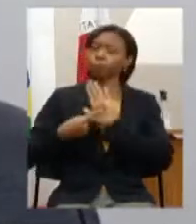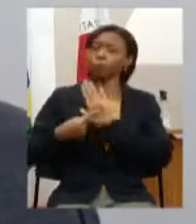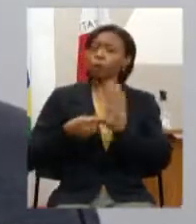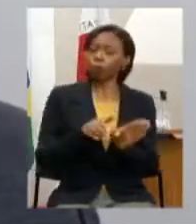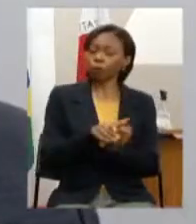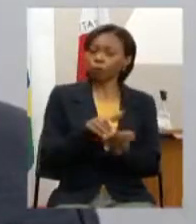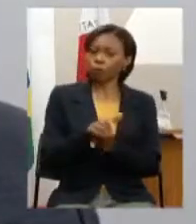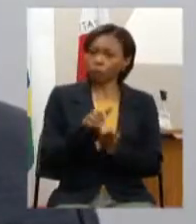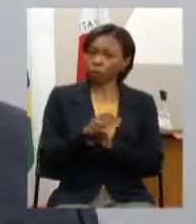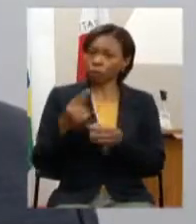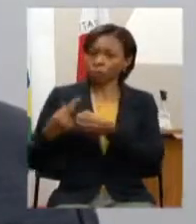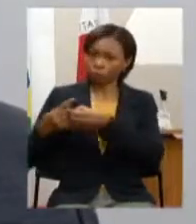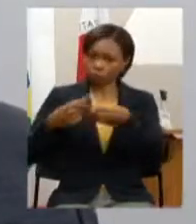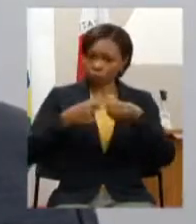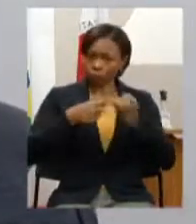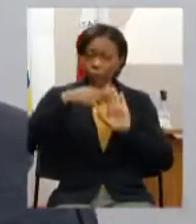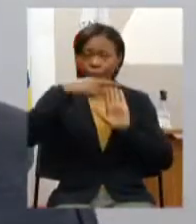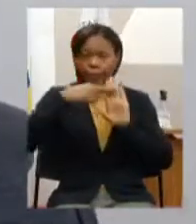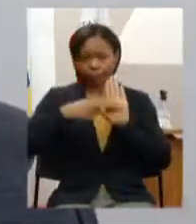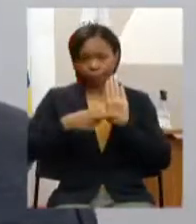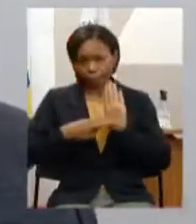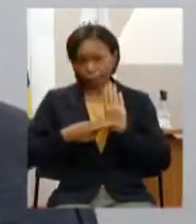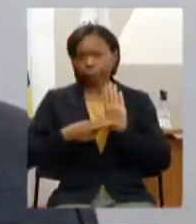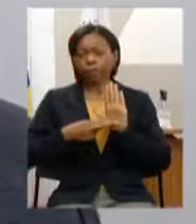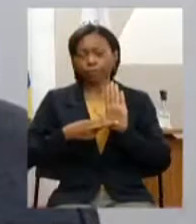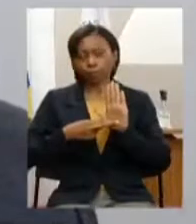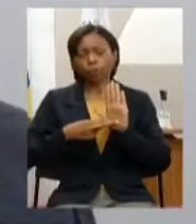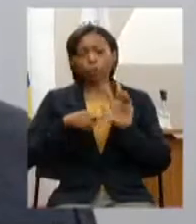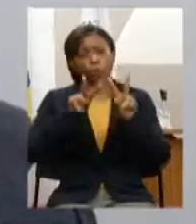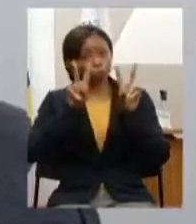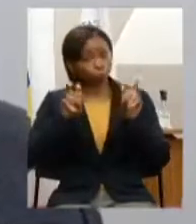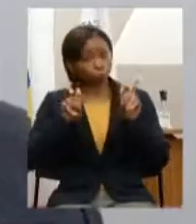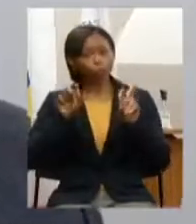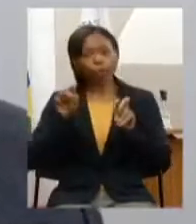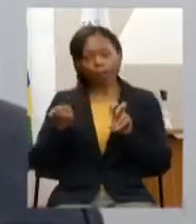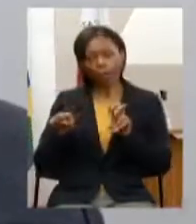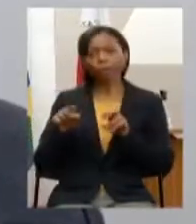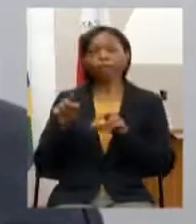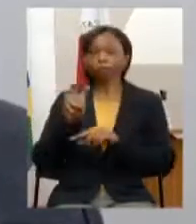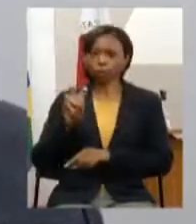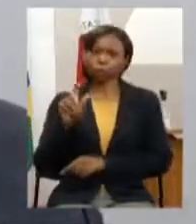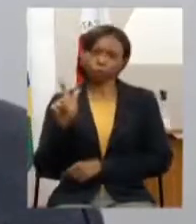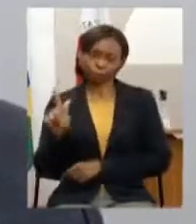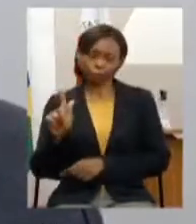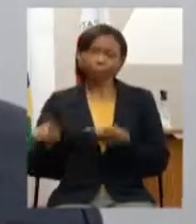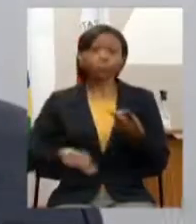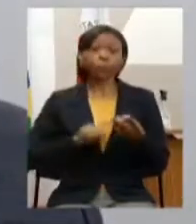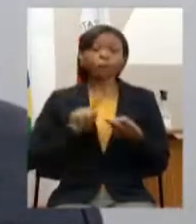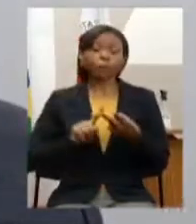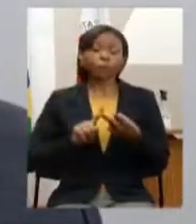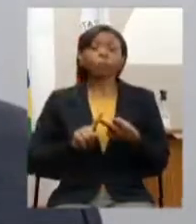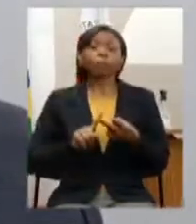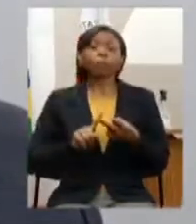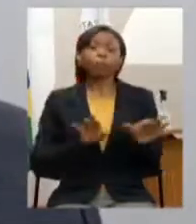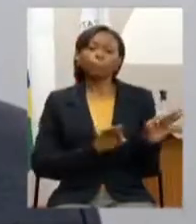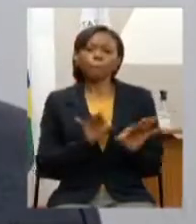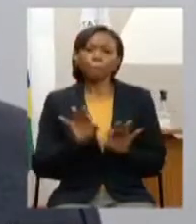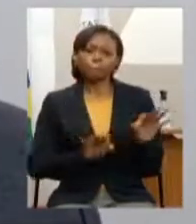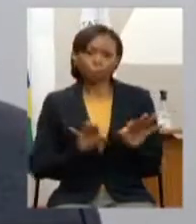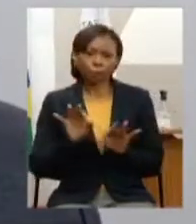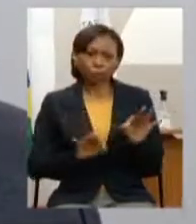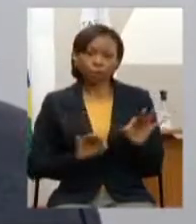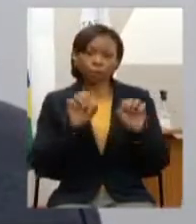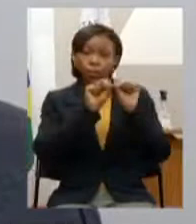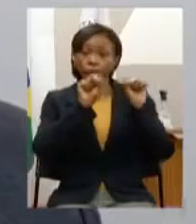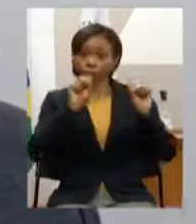adotarem critérios técnicos para o aporte dessa infraestrutura b projete os impactos em seu sistema de